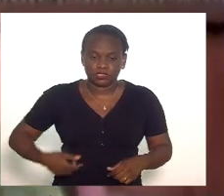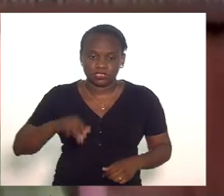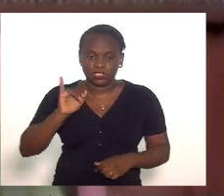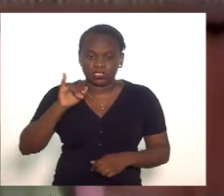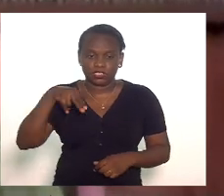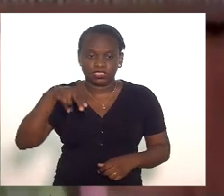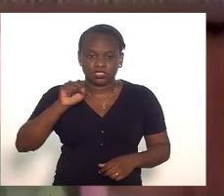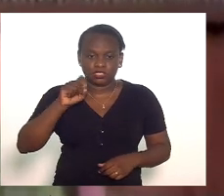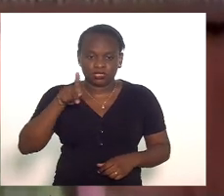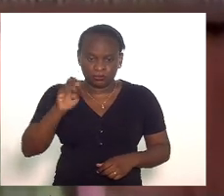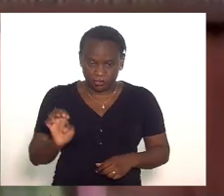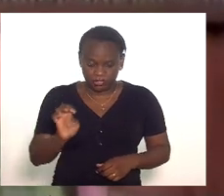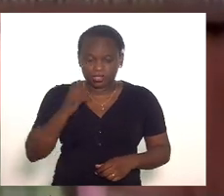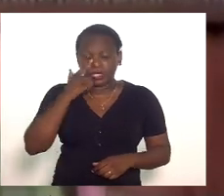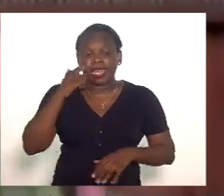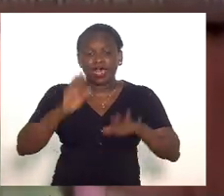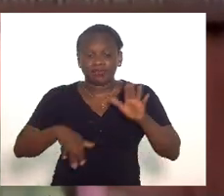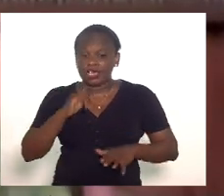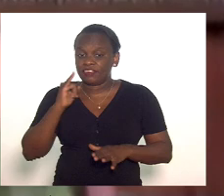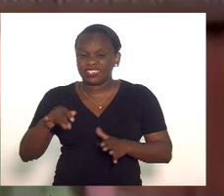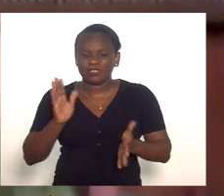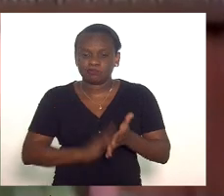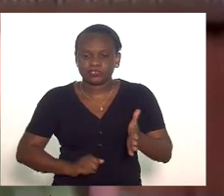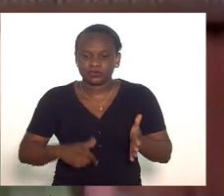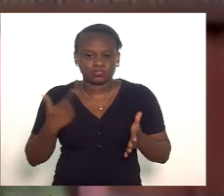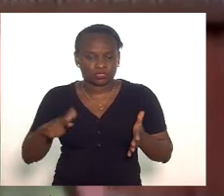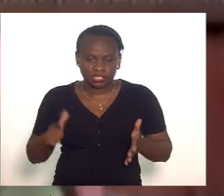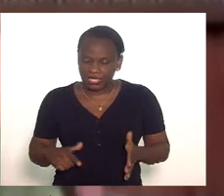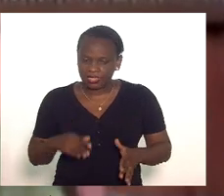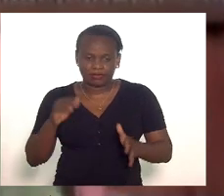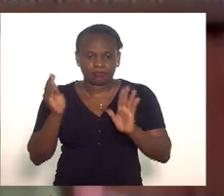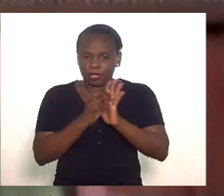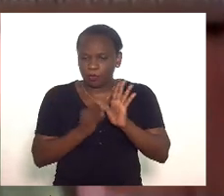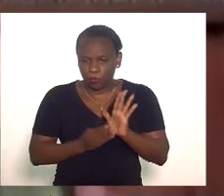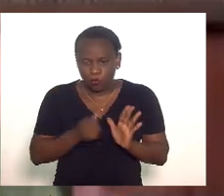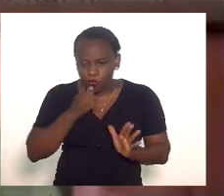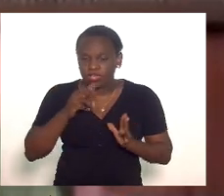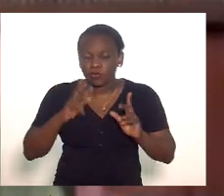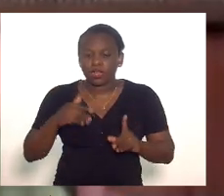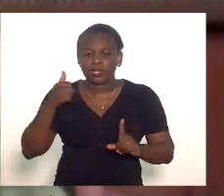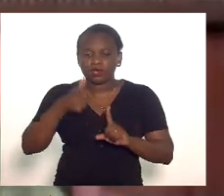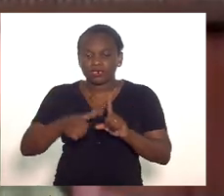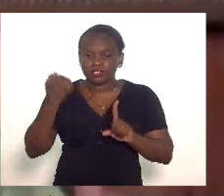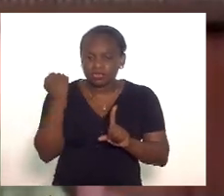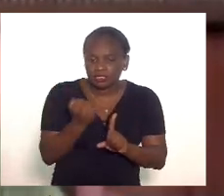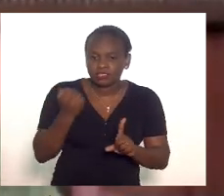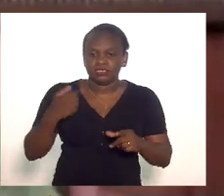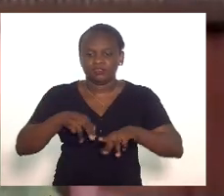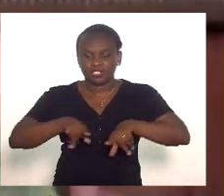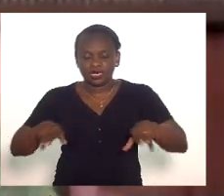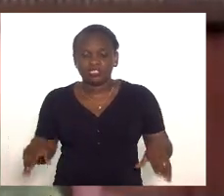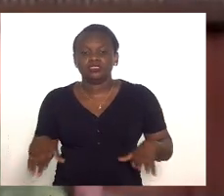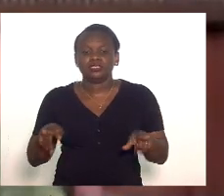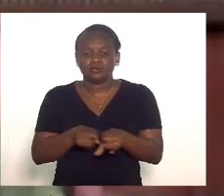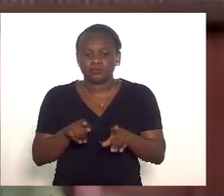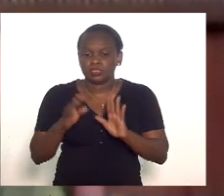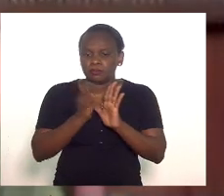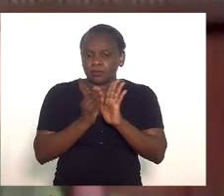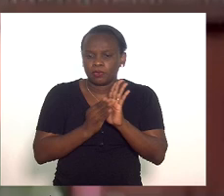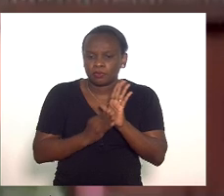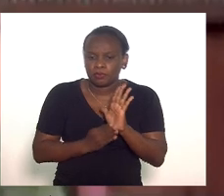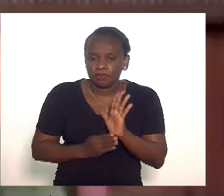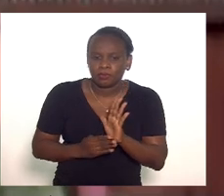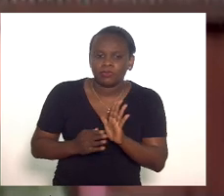apesar da subnotificação como vários outros crimes de feminicídio enfim foram registrados mais de